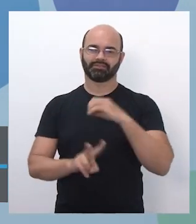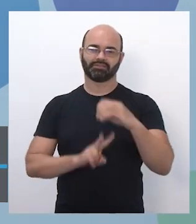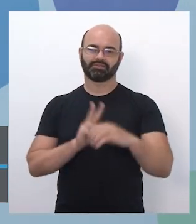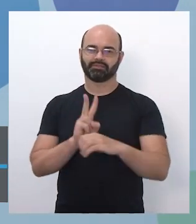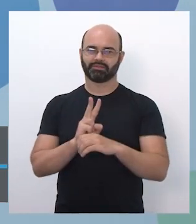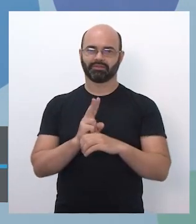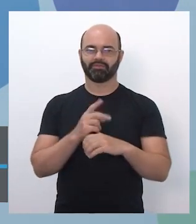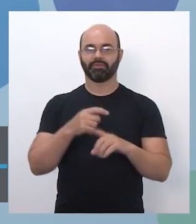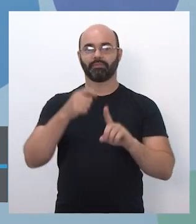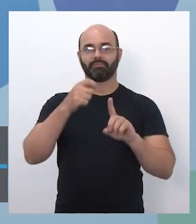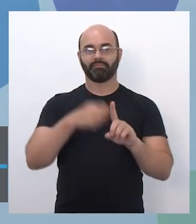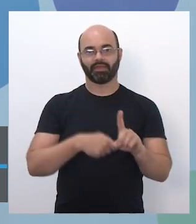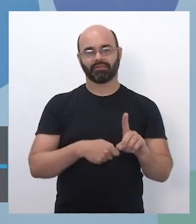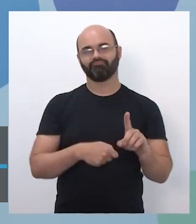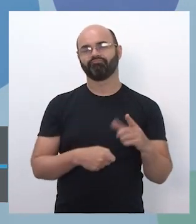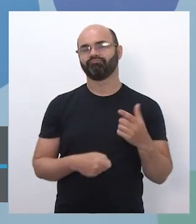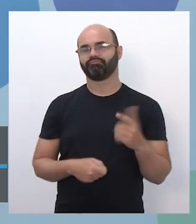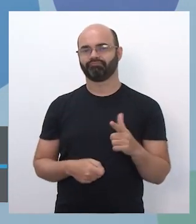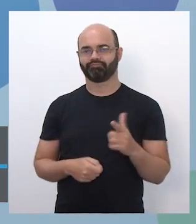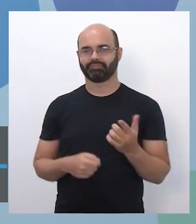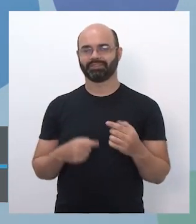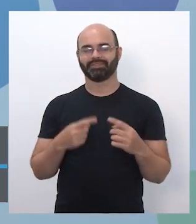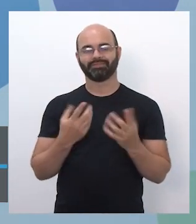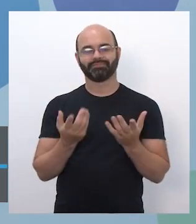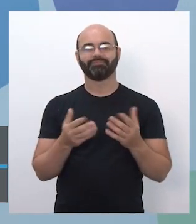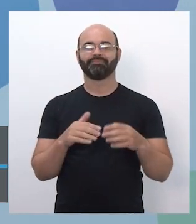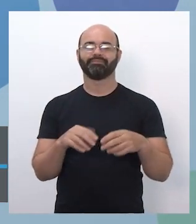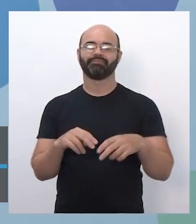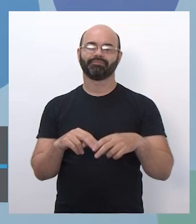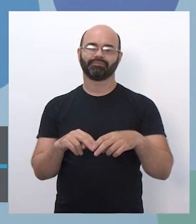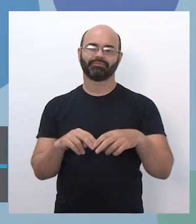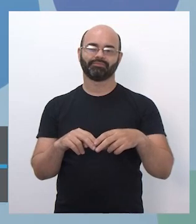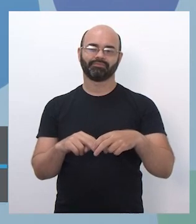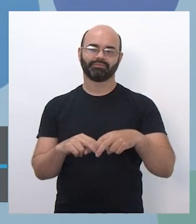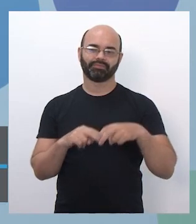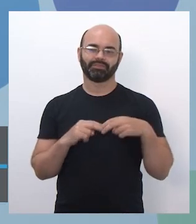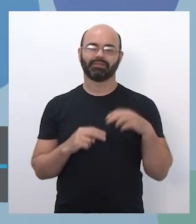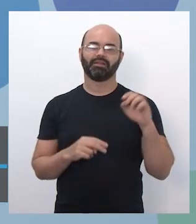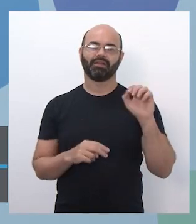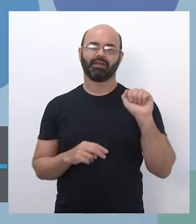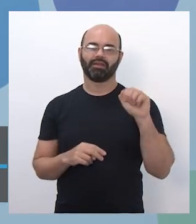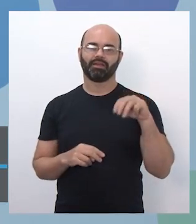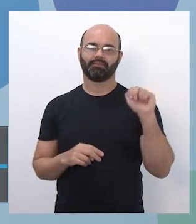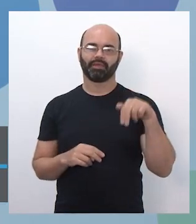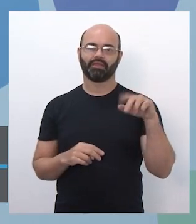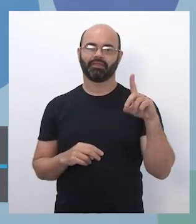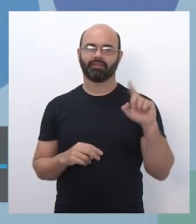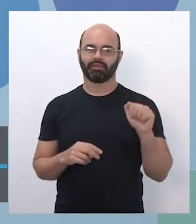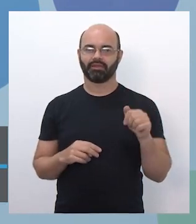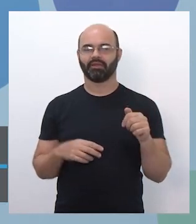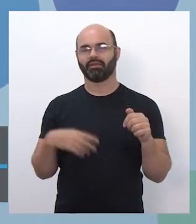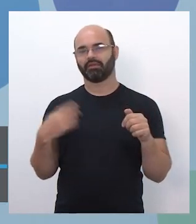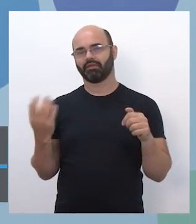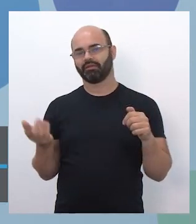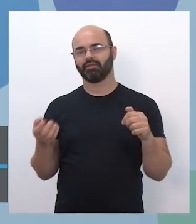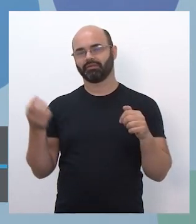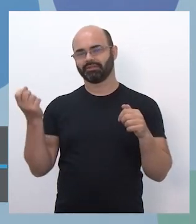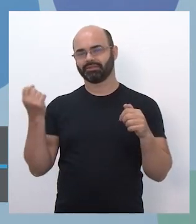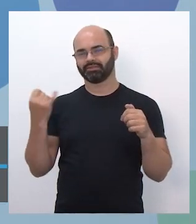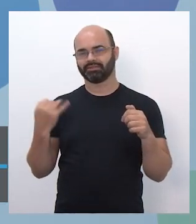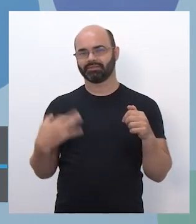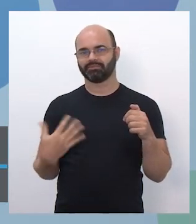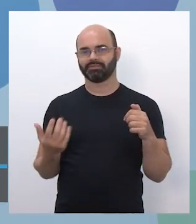mês. E por isso que a iniciativa, como a Amanda e a Daniela explicaram, de investir nessa